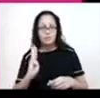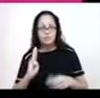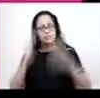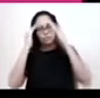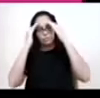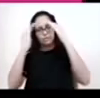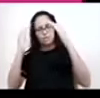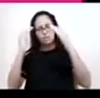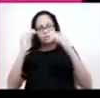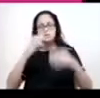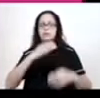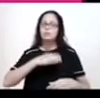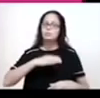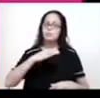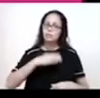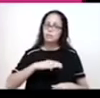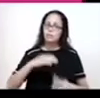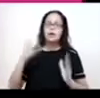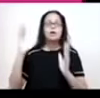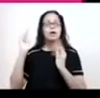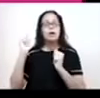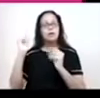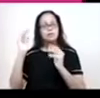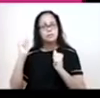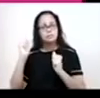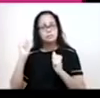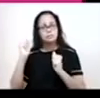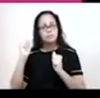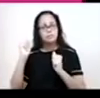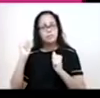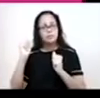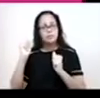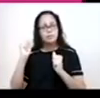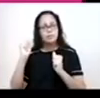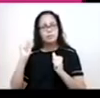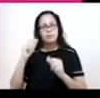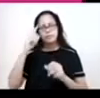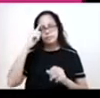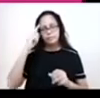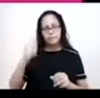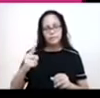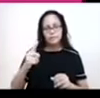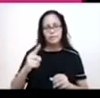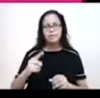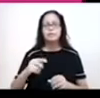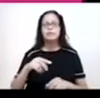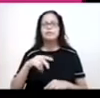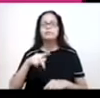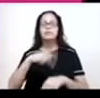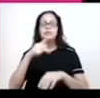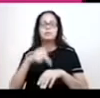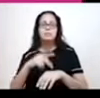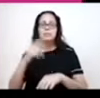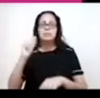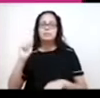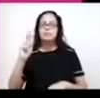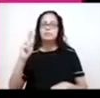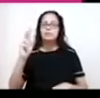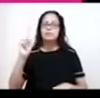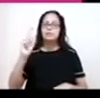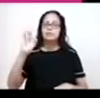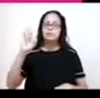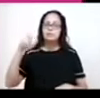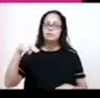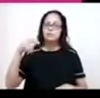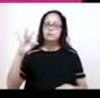Portugal. Por exemplo, a Espanha tinha como subordinada a Argentina. E os países que ela explorou aqui na América do Sul.